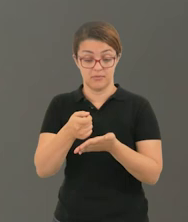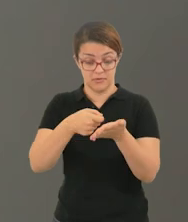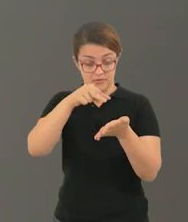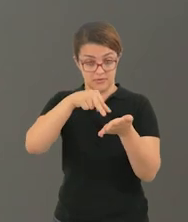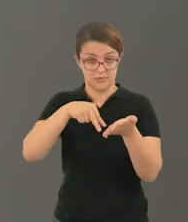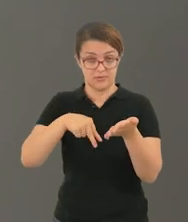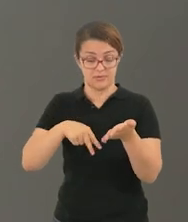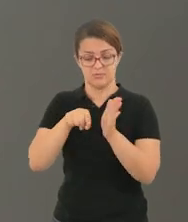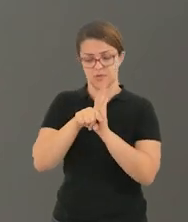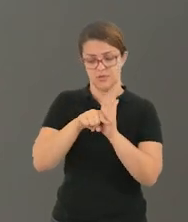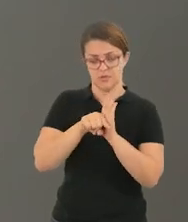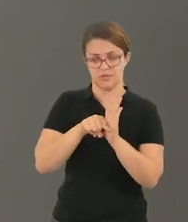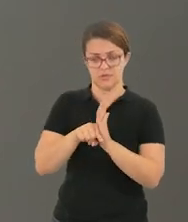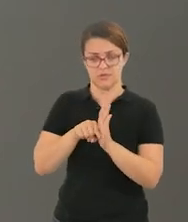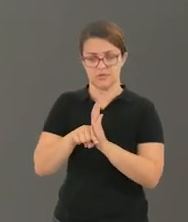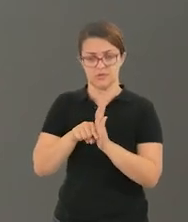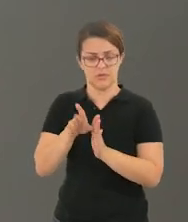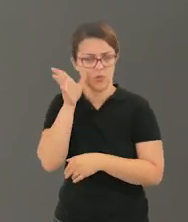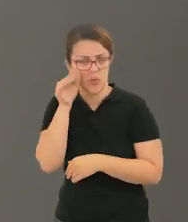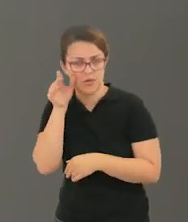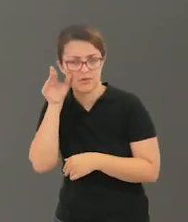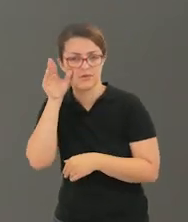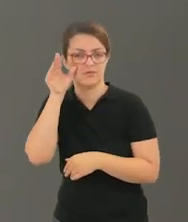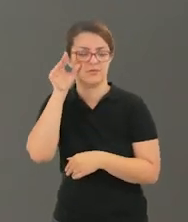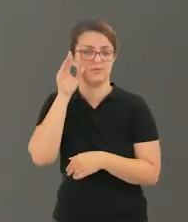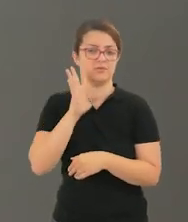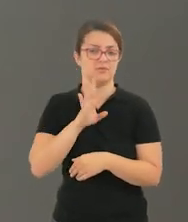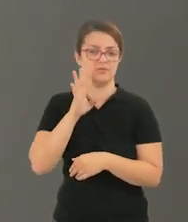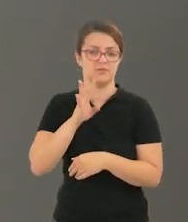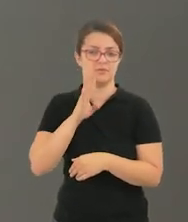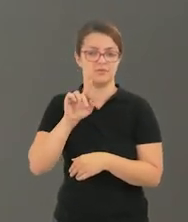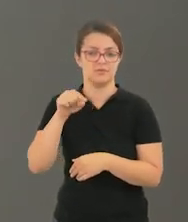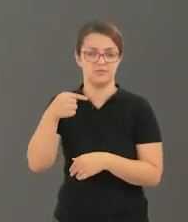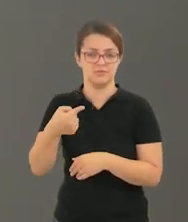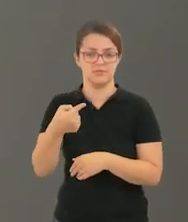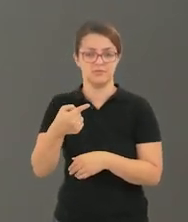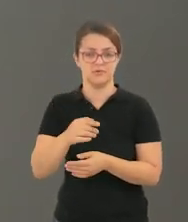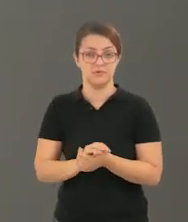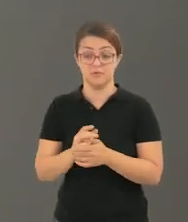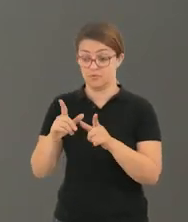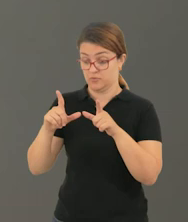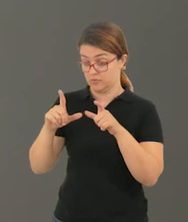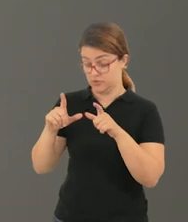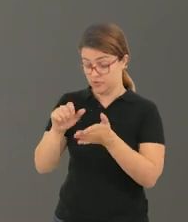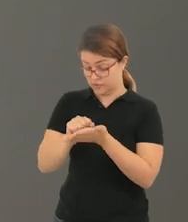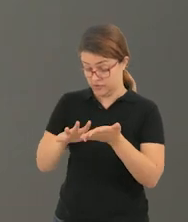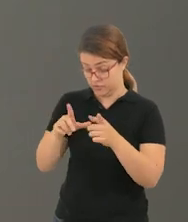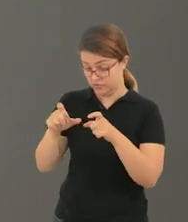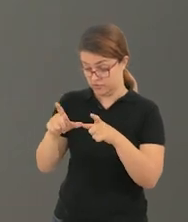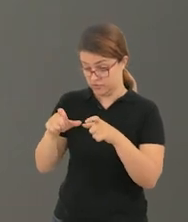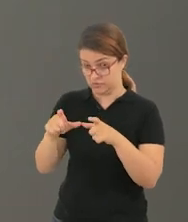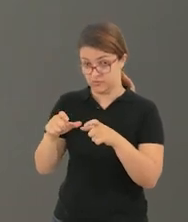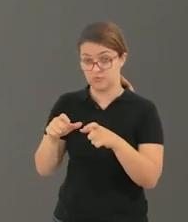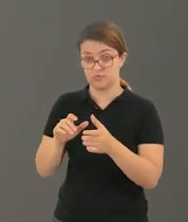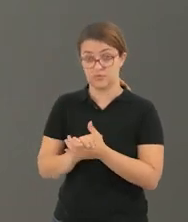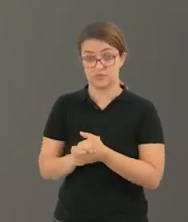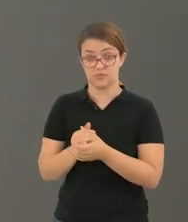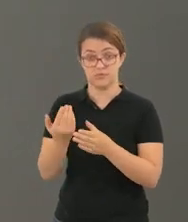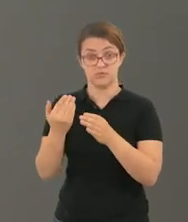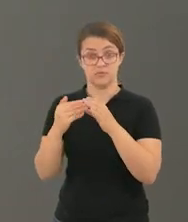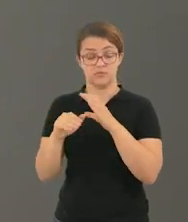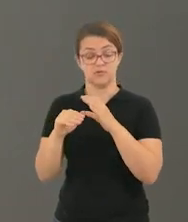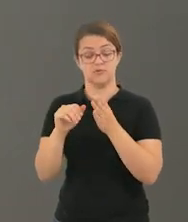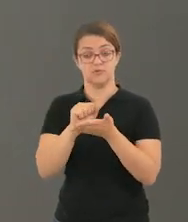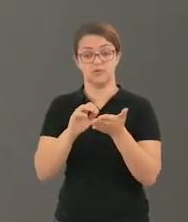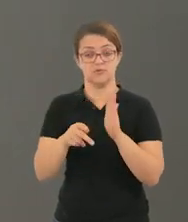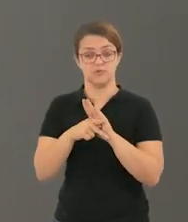muita pesquisa e de curiosidades muito legais. Depois disso, vocês vão fotografar essas atividades e postar com a hashtag lição